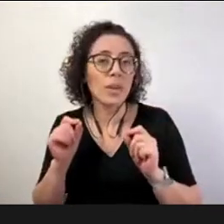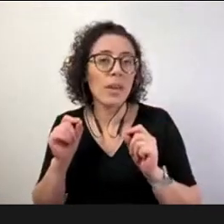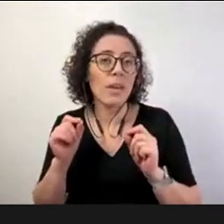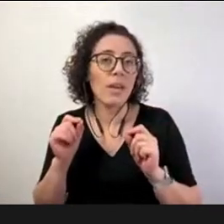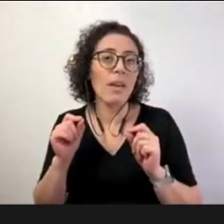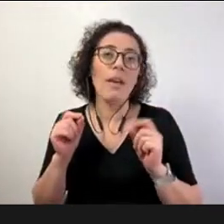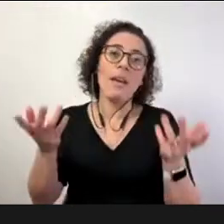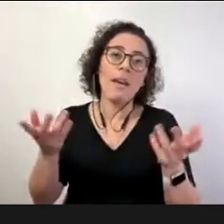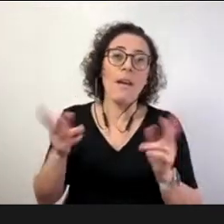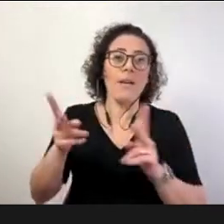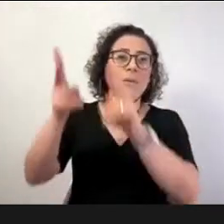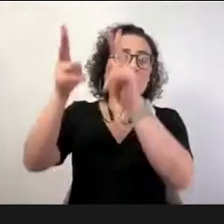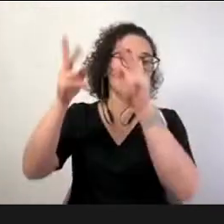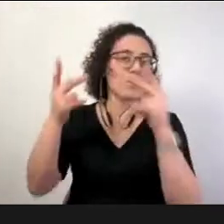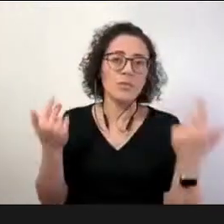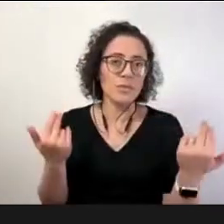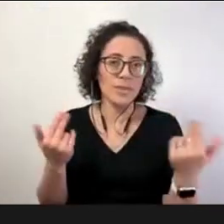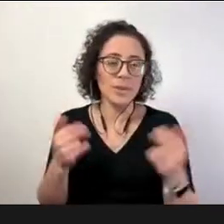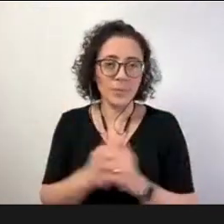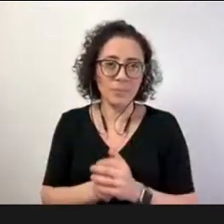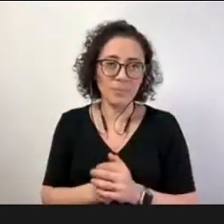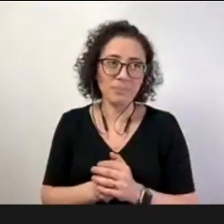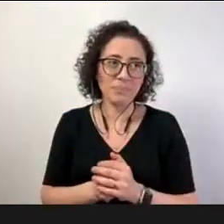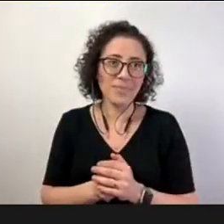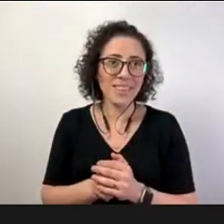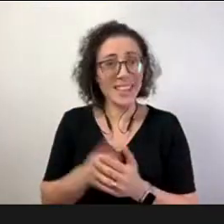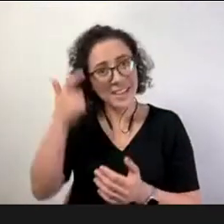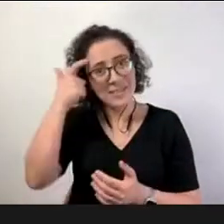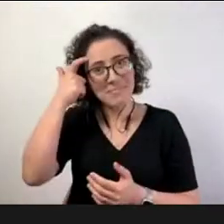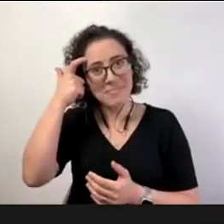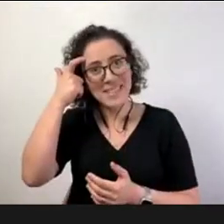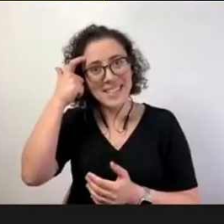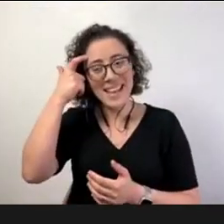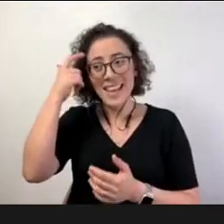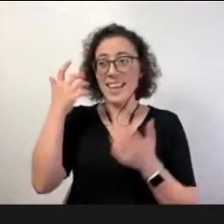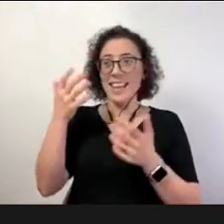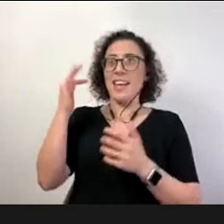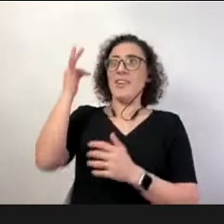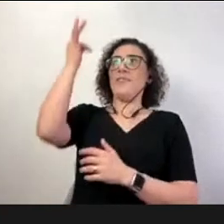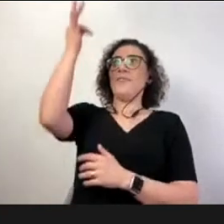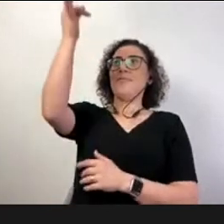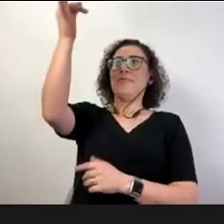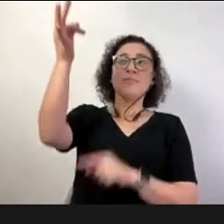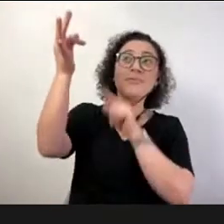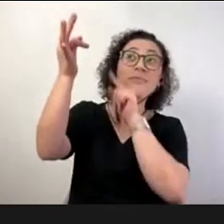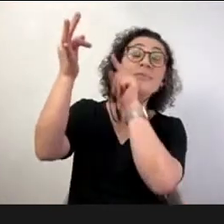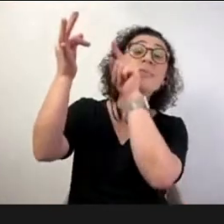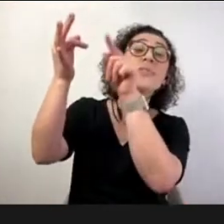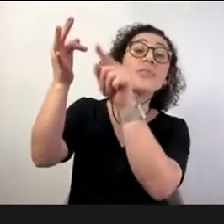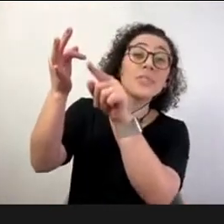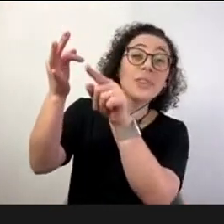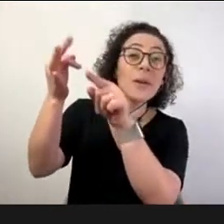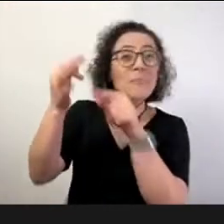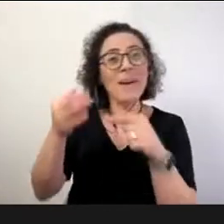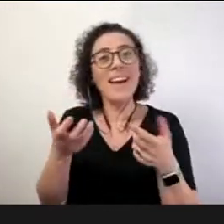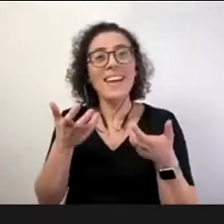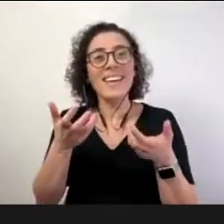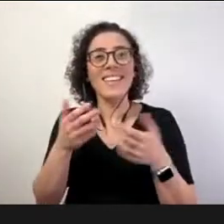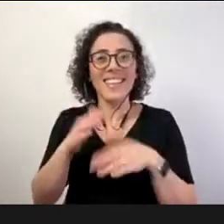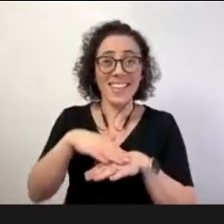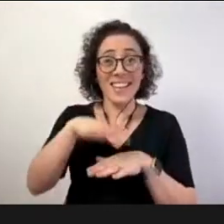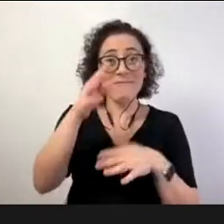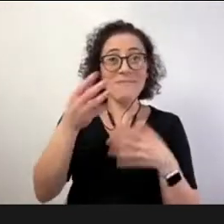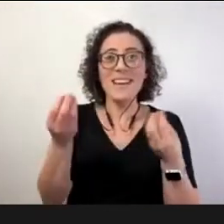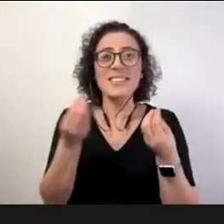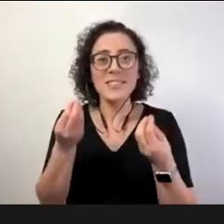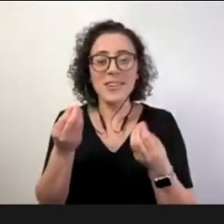na linha do Galeano essa utopia está lá mas ela também vai mais distante a gente pode ir querendo mais ela não está